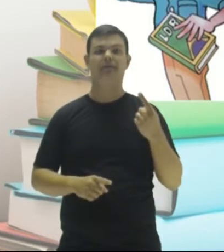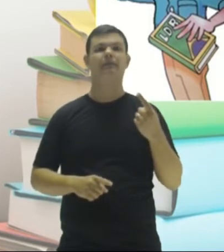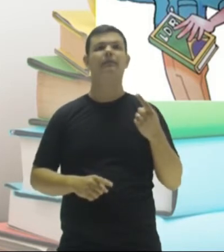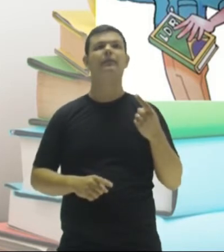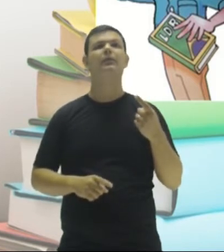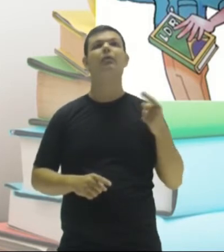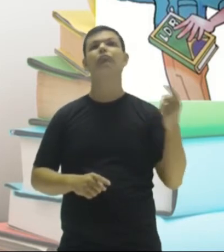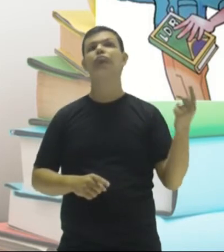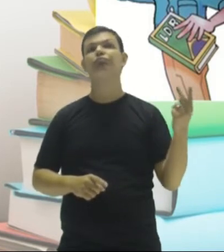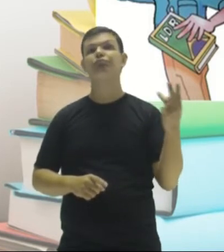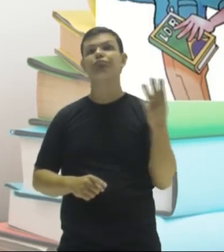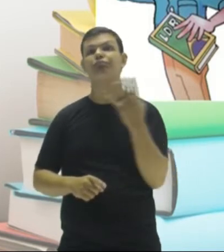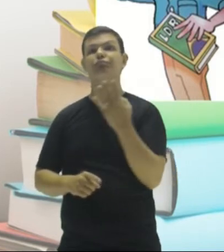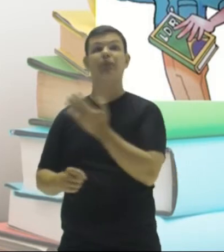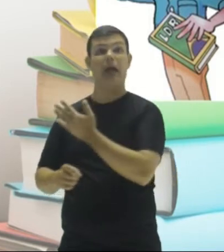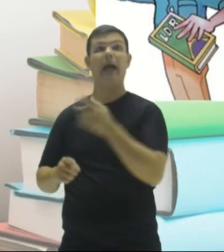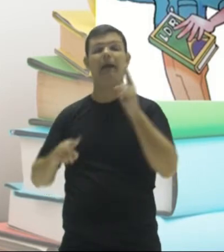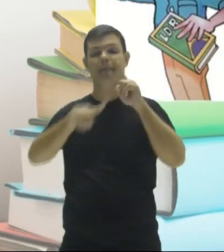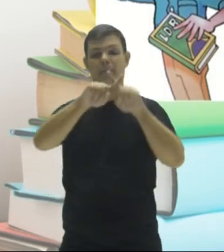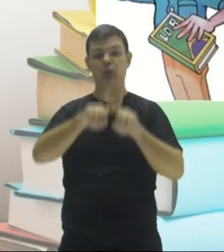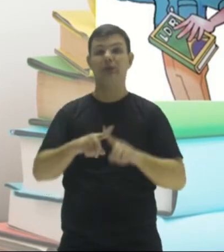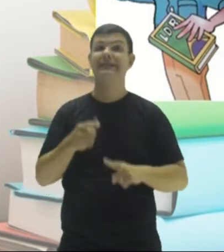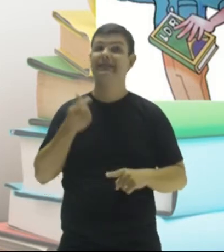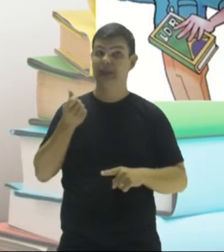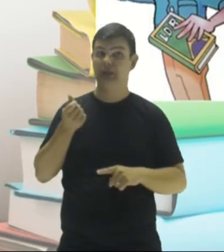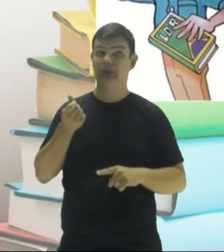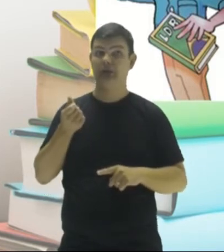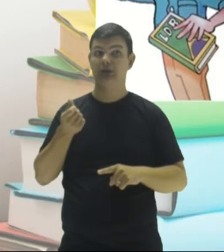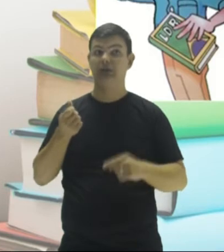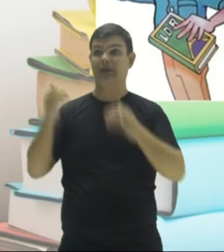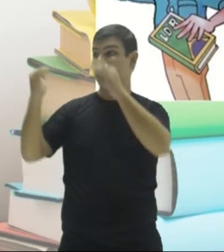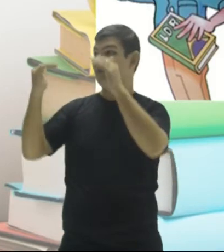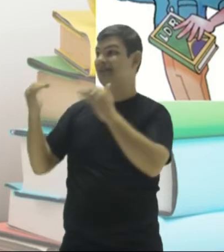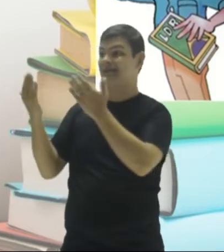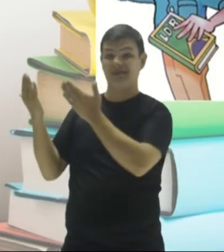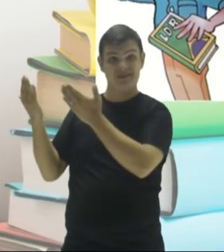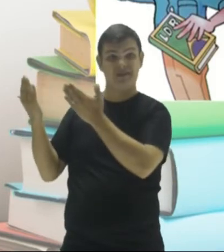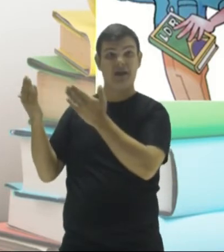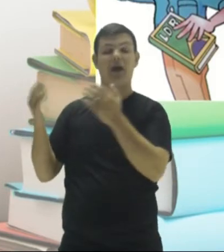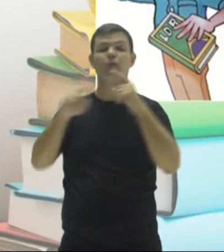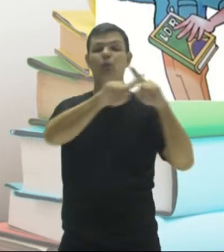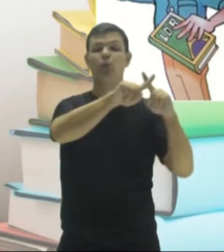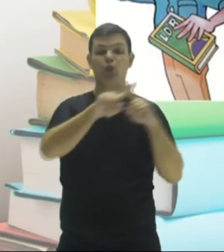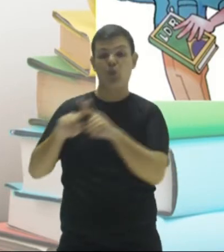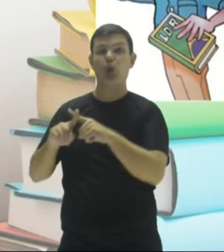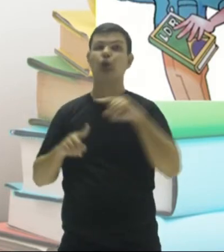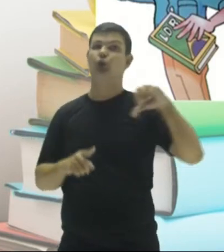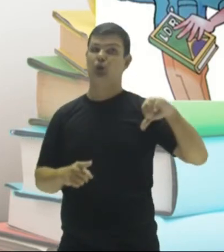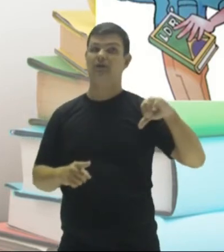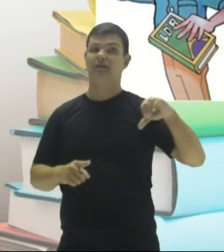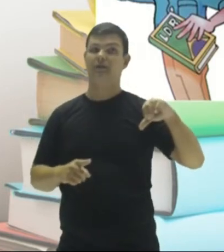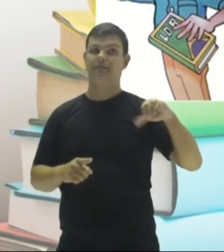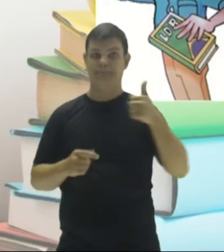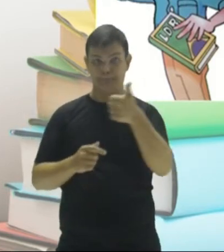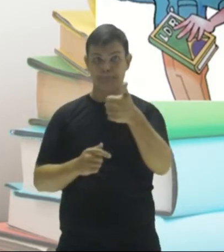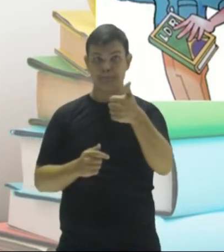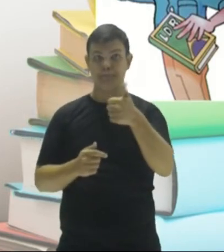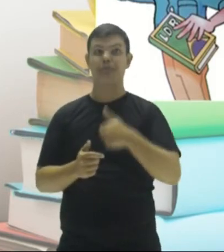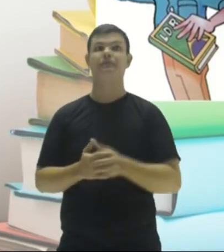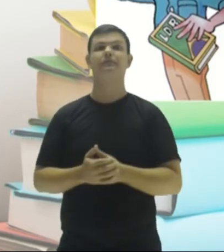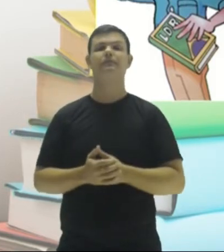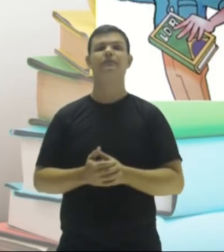são múltiplos de seis. Esses aqui são múltiplos de nove. Muito bem.